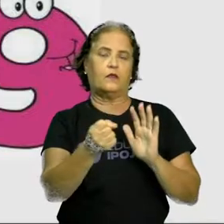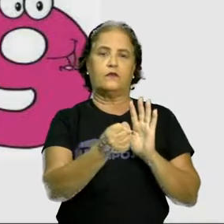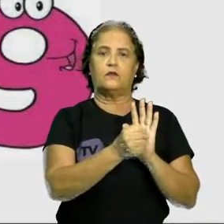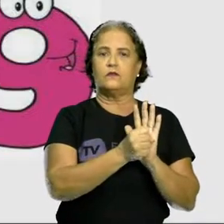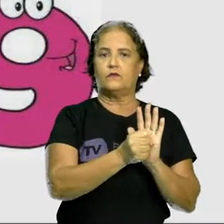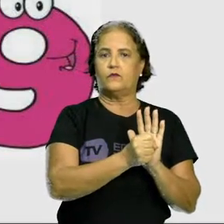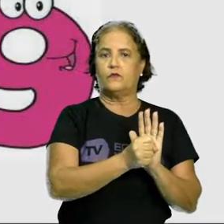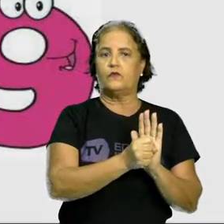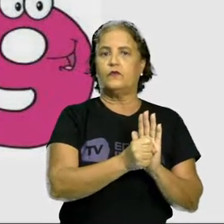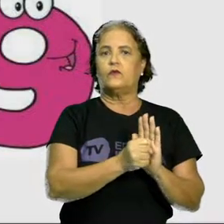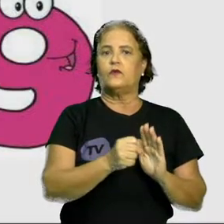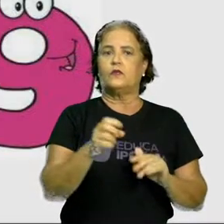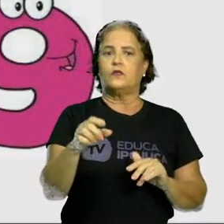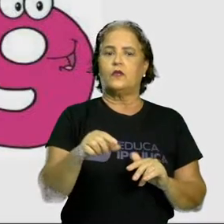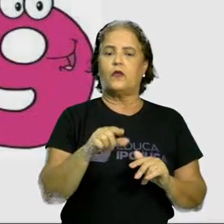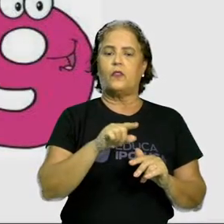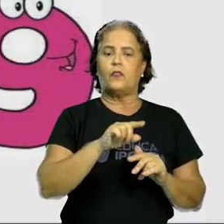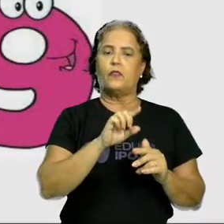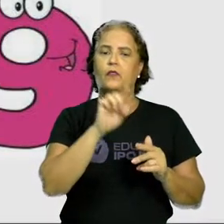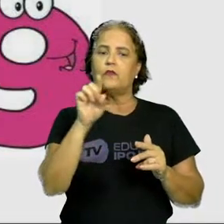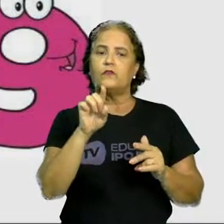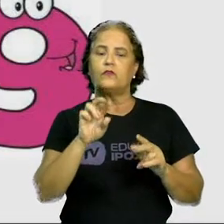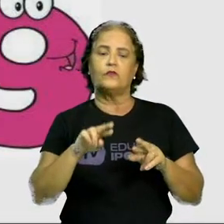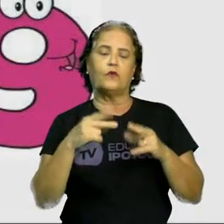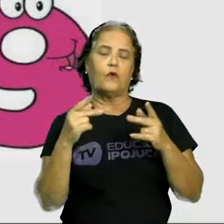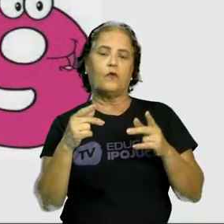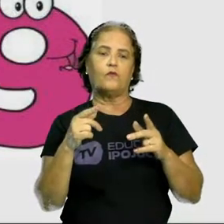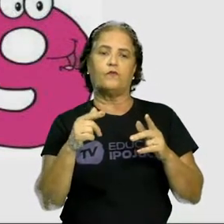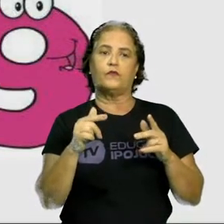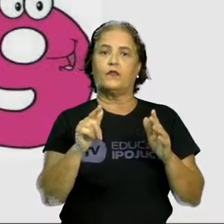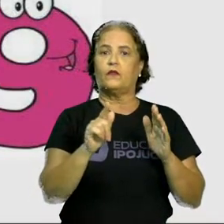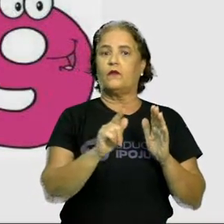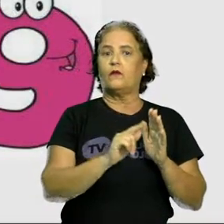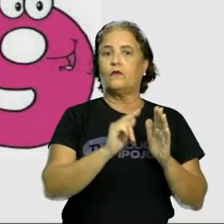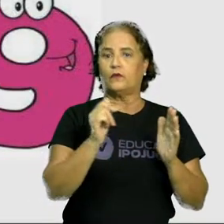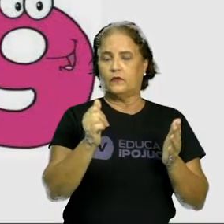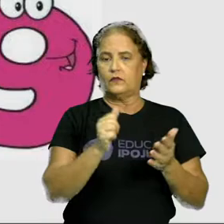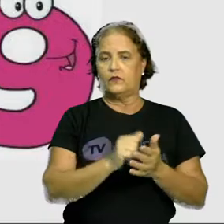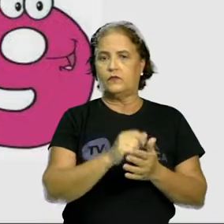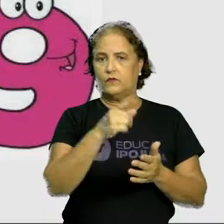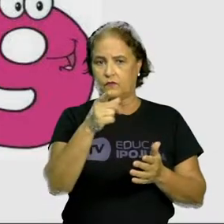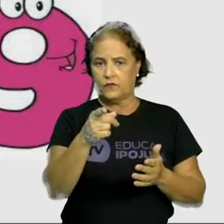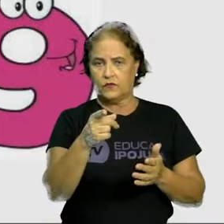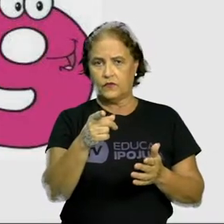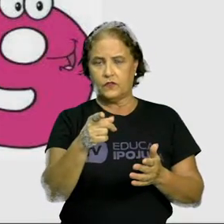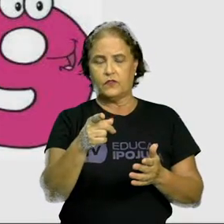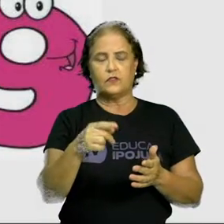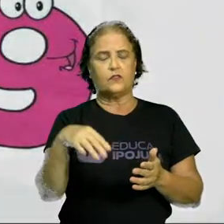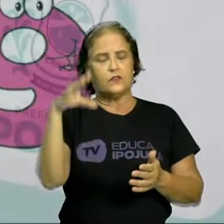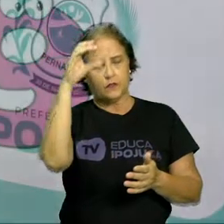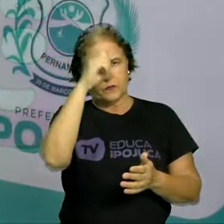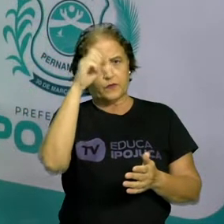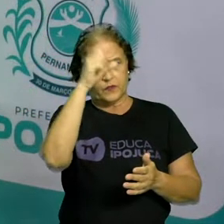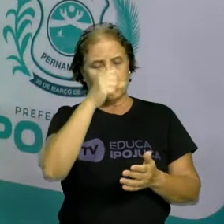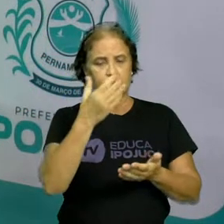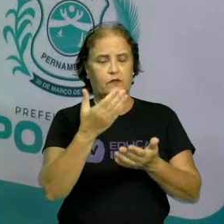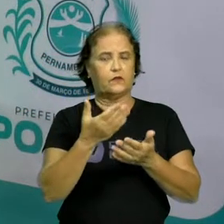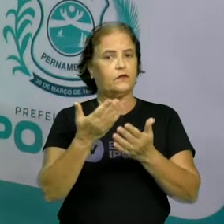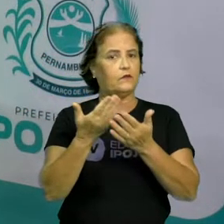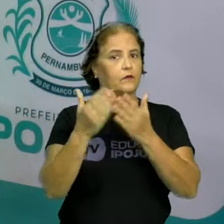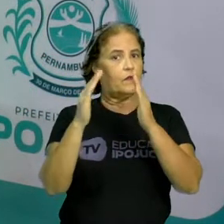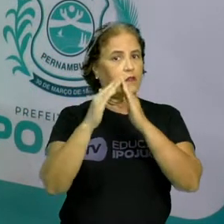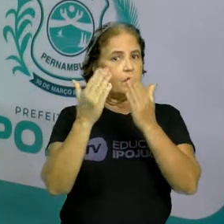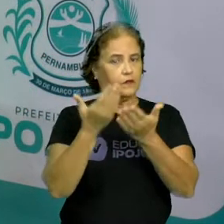algarismos que são esses daqui que vocês já conhecem crianças. Lembram que vocês aprenderam lá na escola? Então,